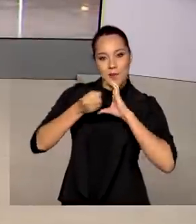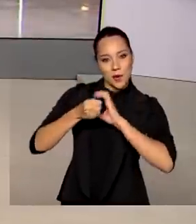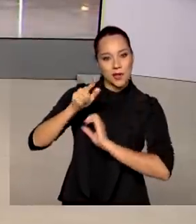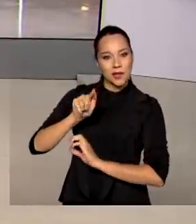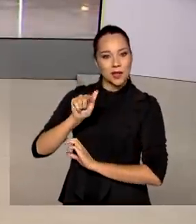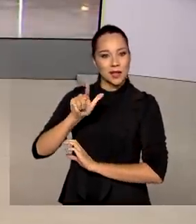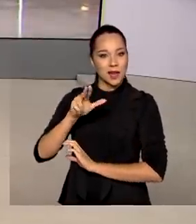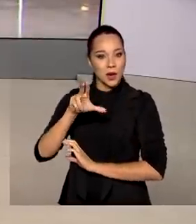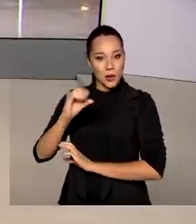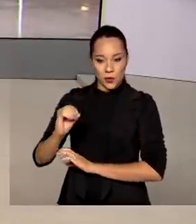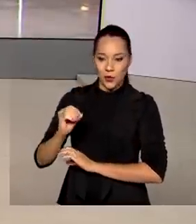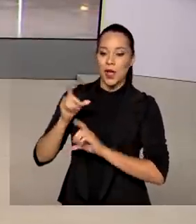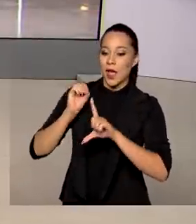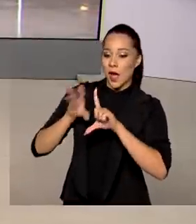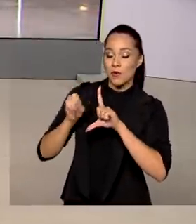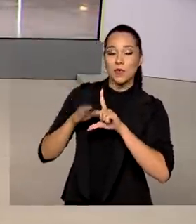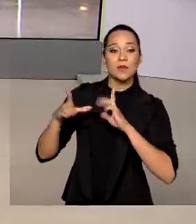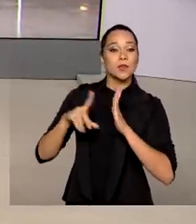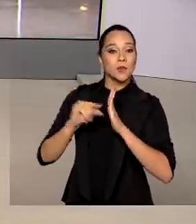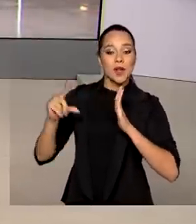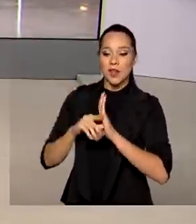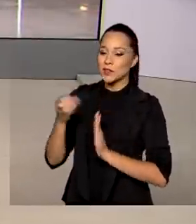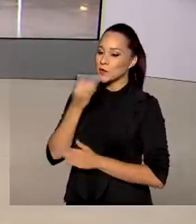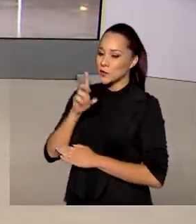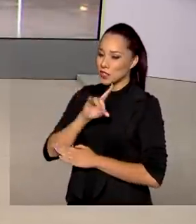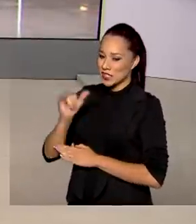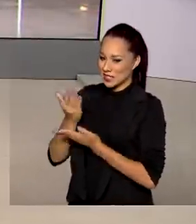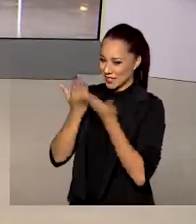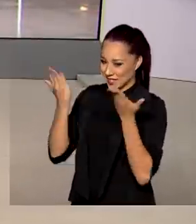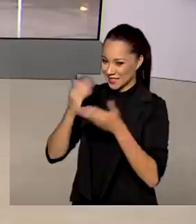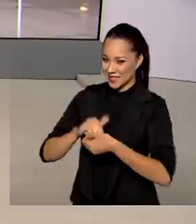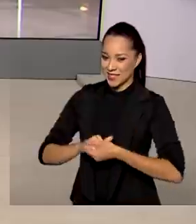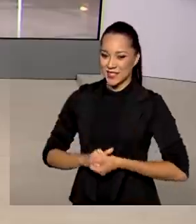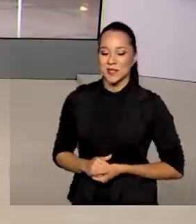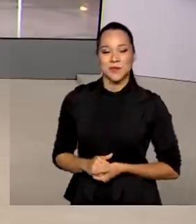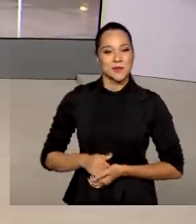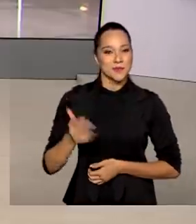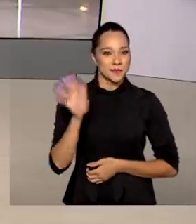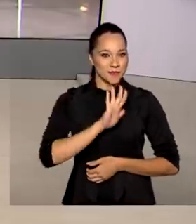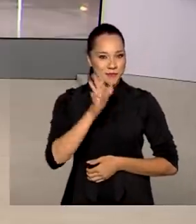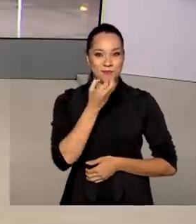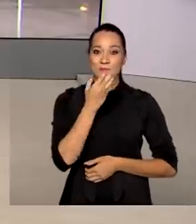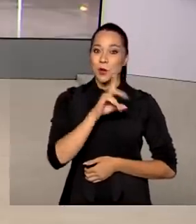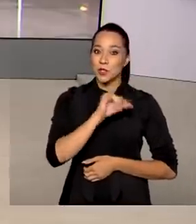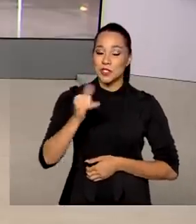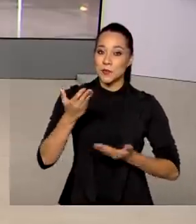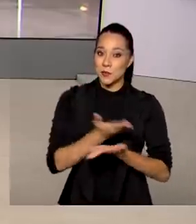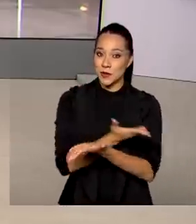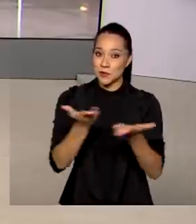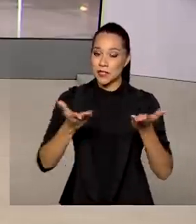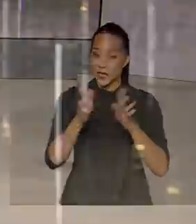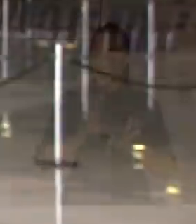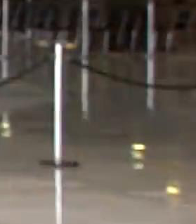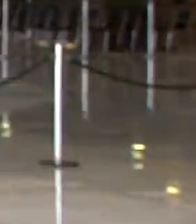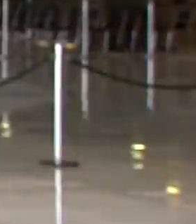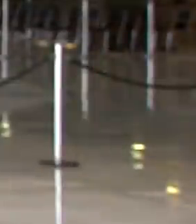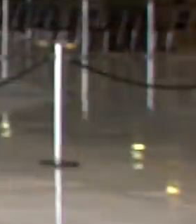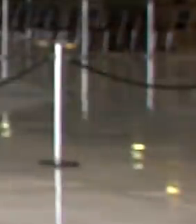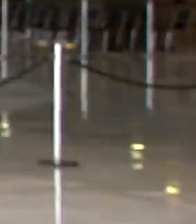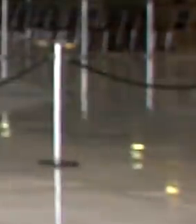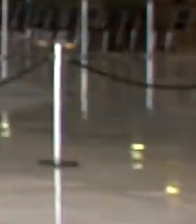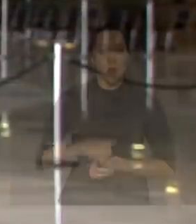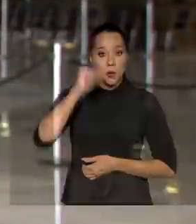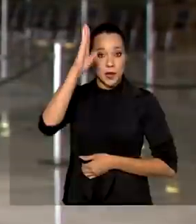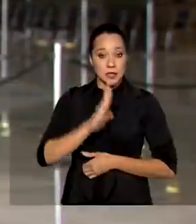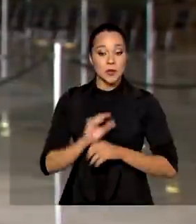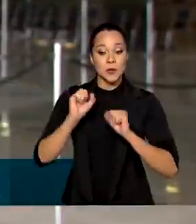Glauco de Queiroz ao vivo do Palácio do Planalto. Glauco, bom dia pra você. Olá, Renata, bom dia pra você, bom dia a todos. É isso mesmo,